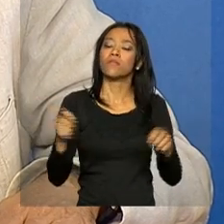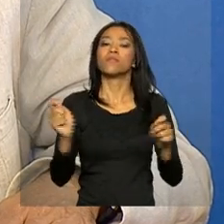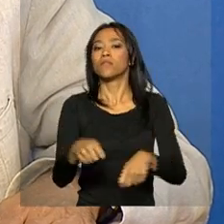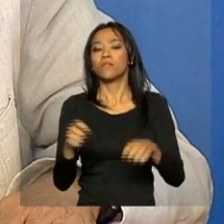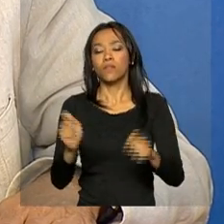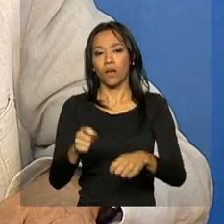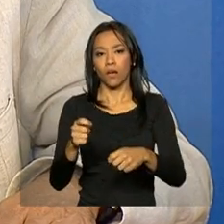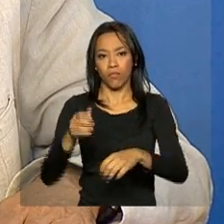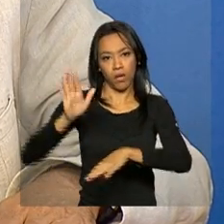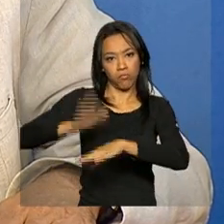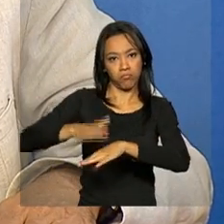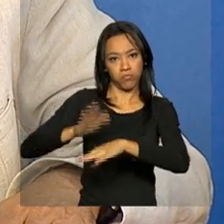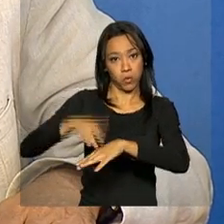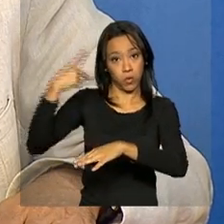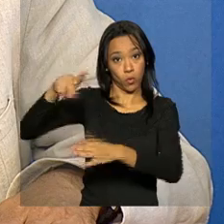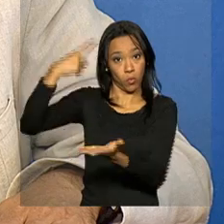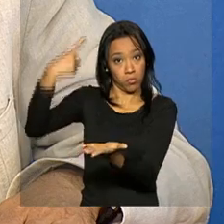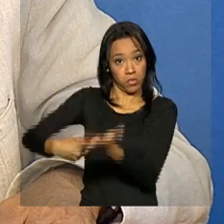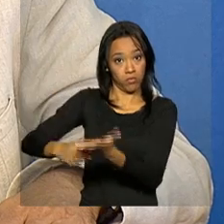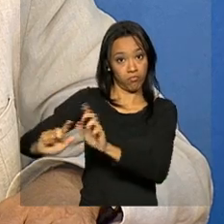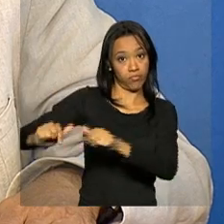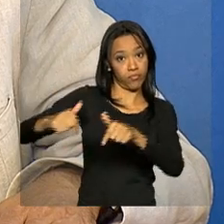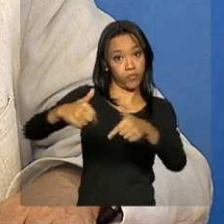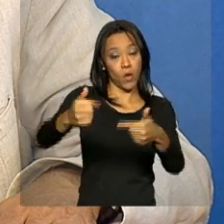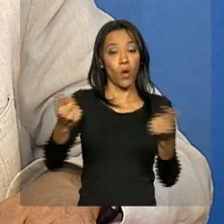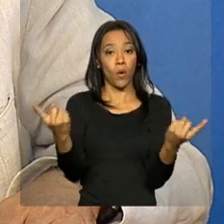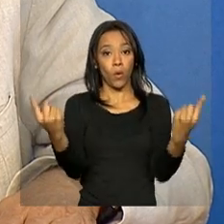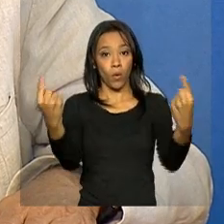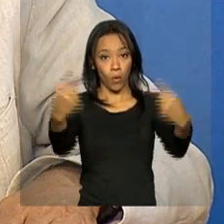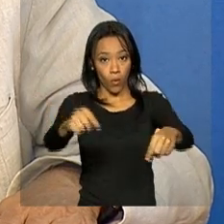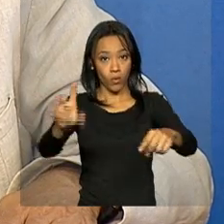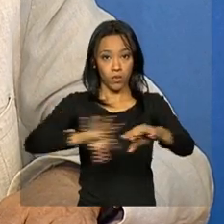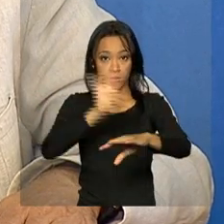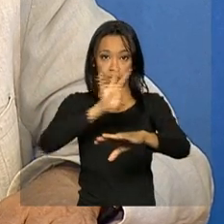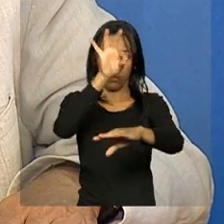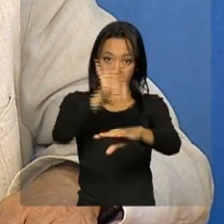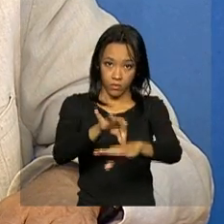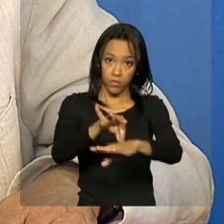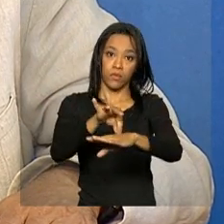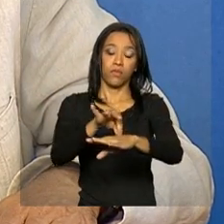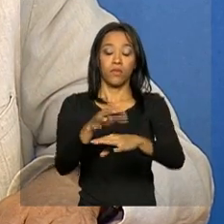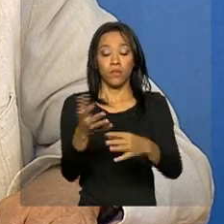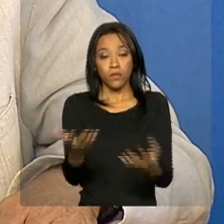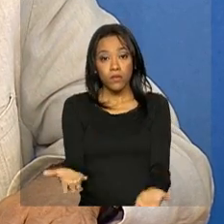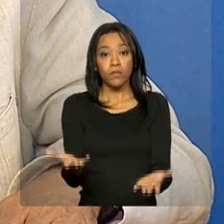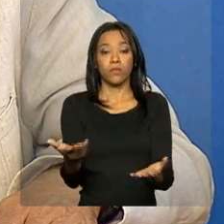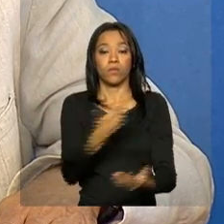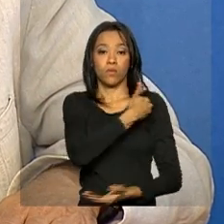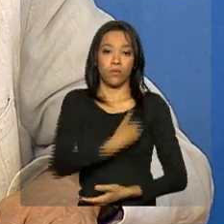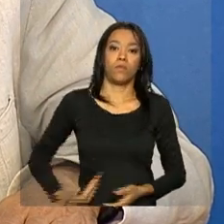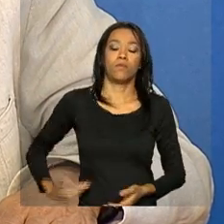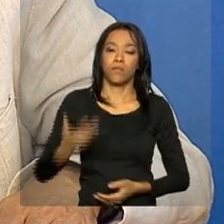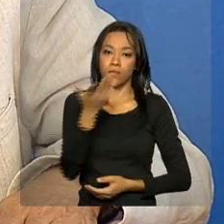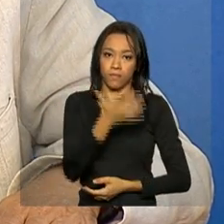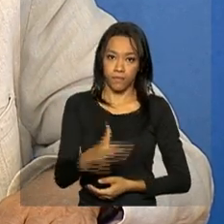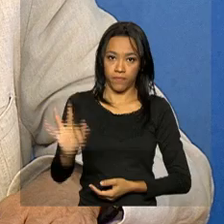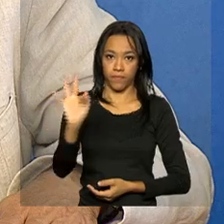missões no combate ao mosquito. E o governo federal tem,